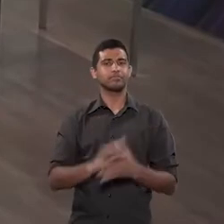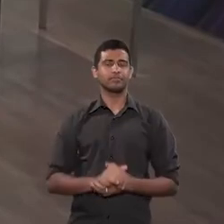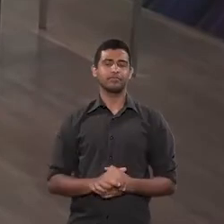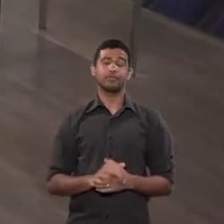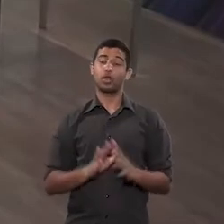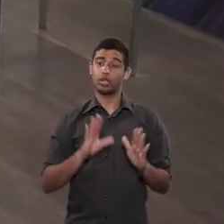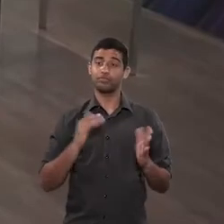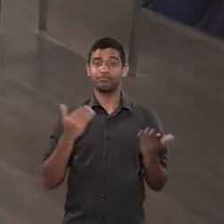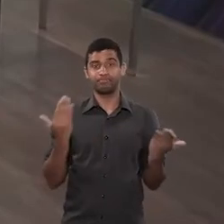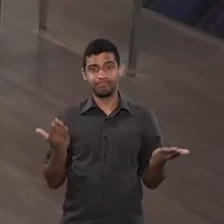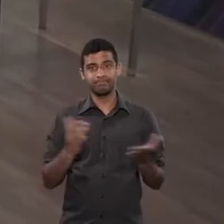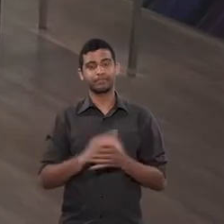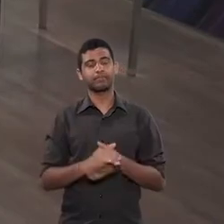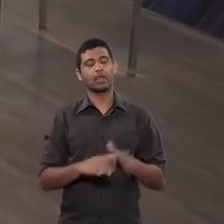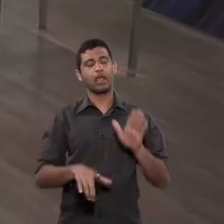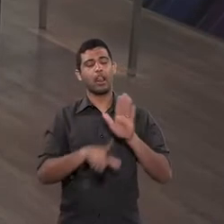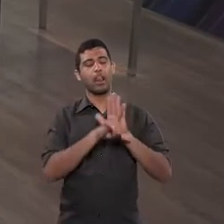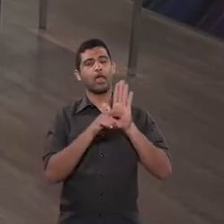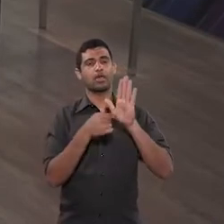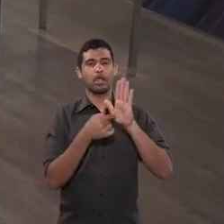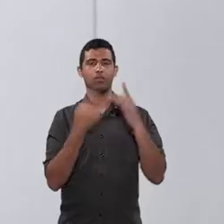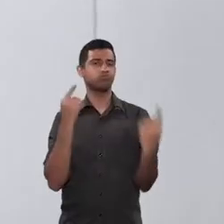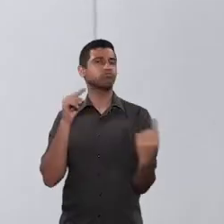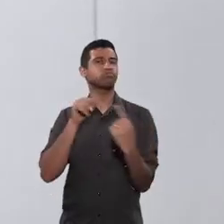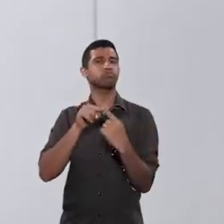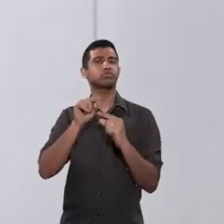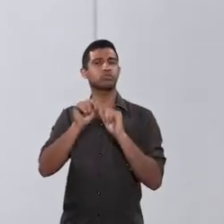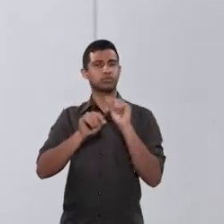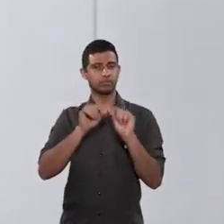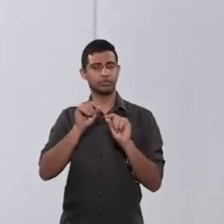ela tem um objetivo